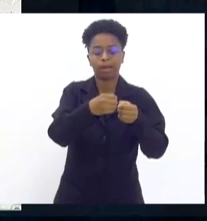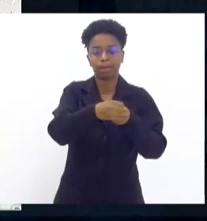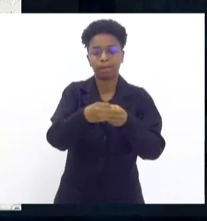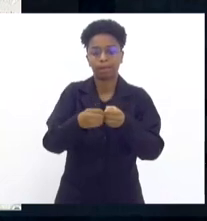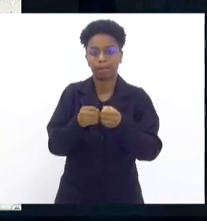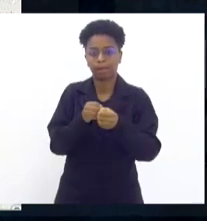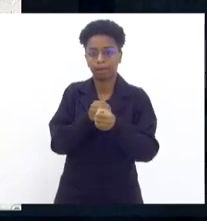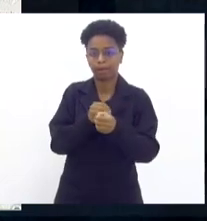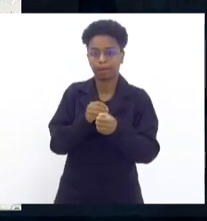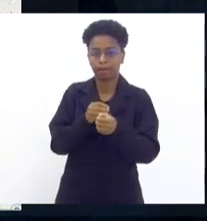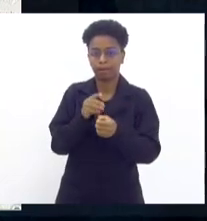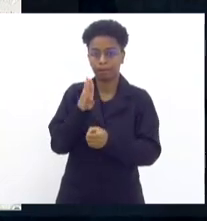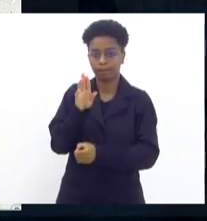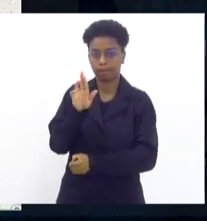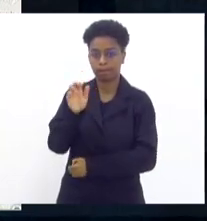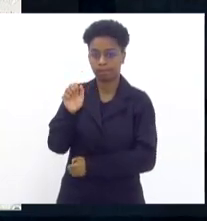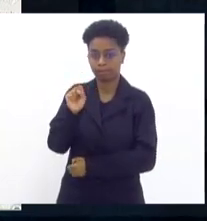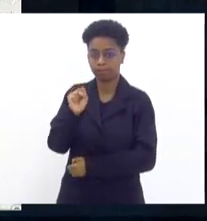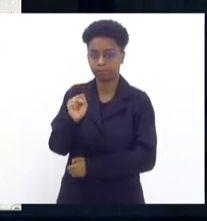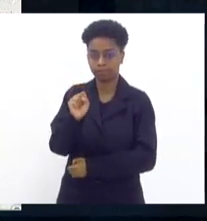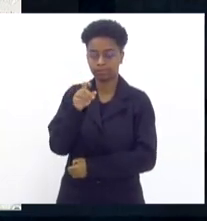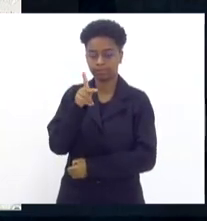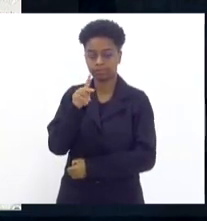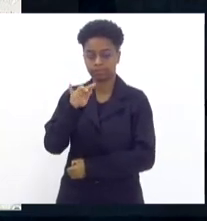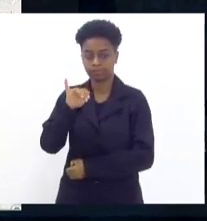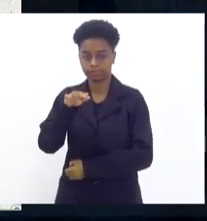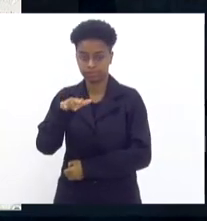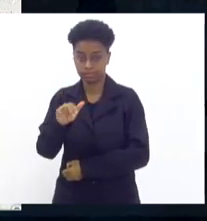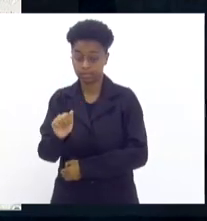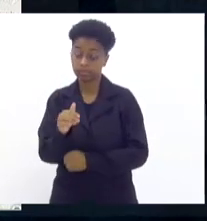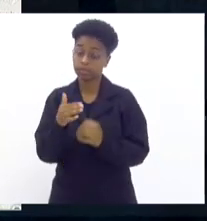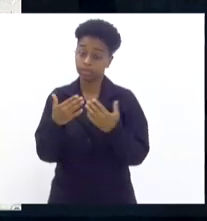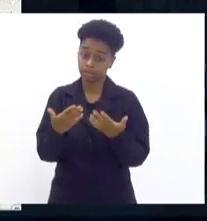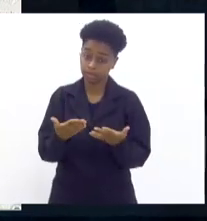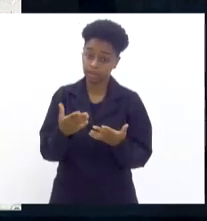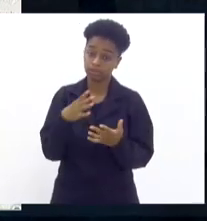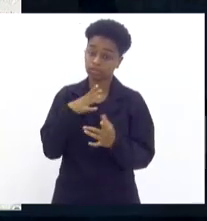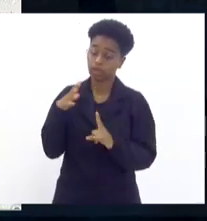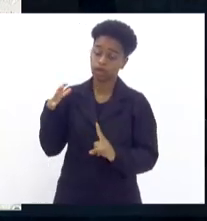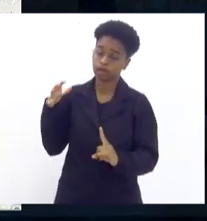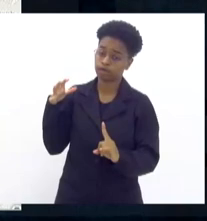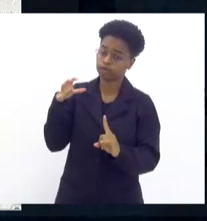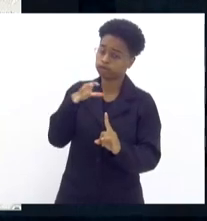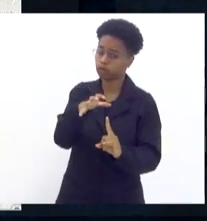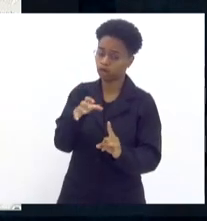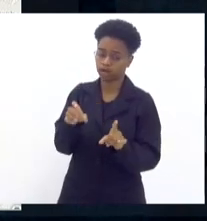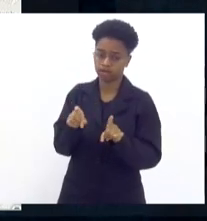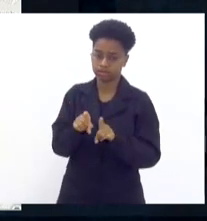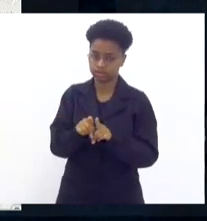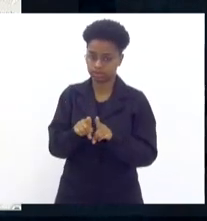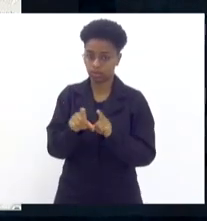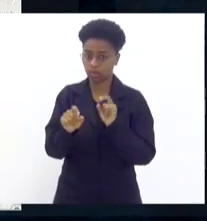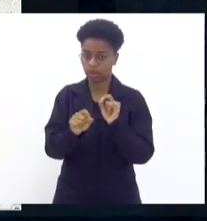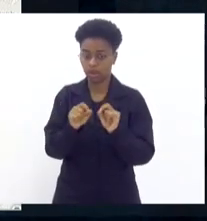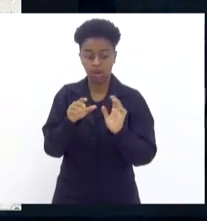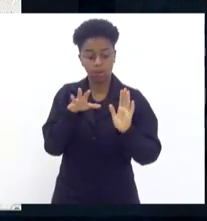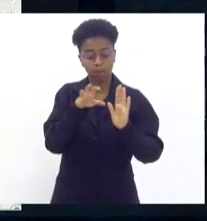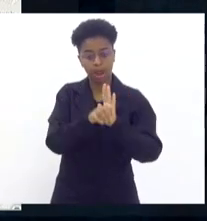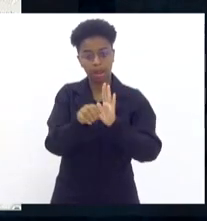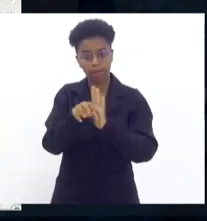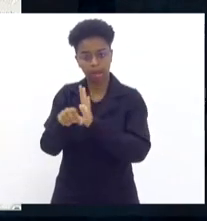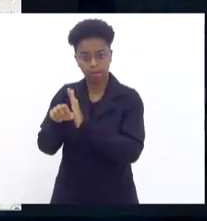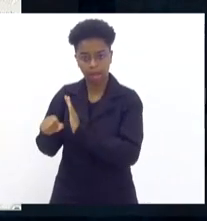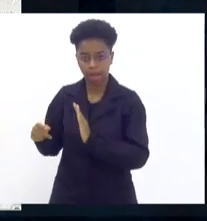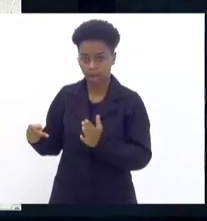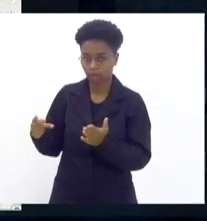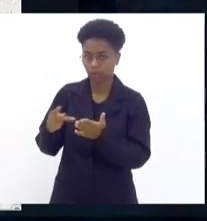de Pina. E ali nós sofremos uma influência dos roubos que também têm ocorrido em